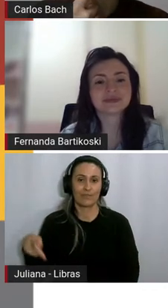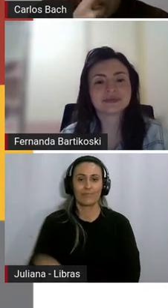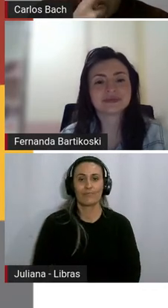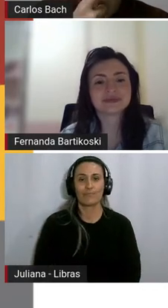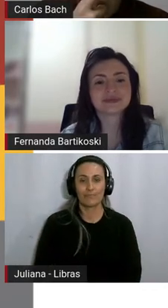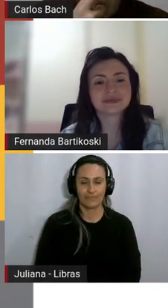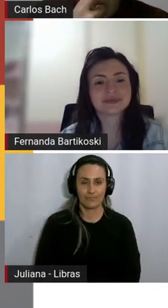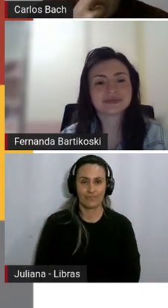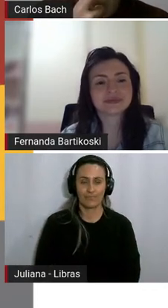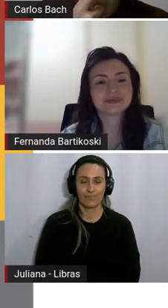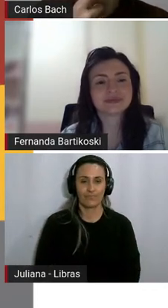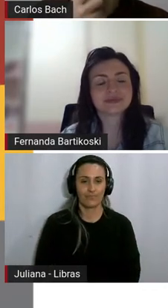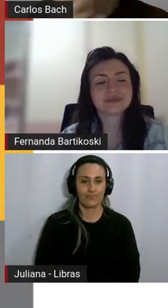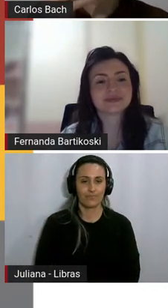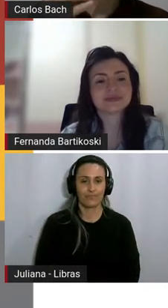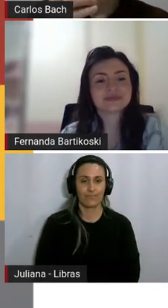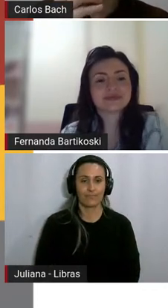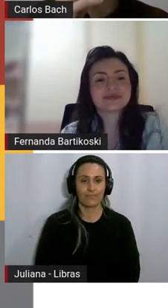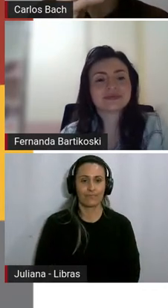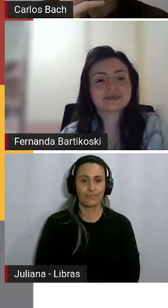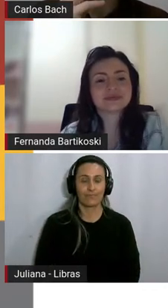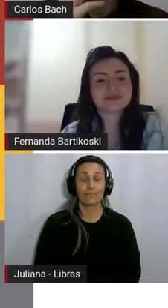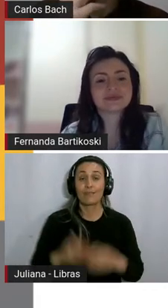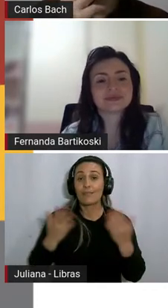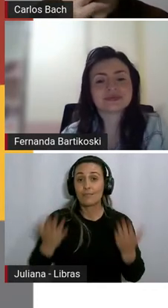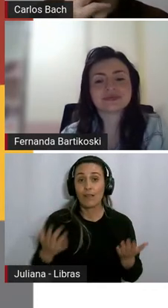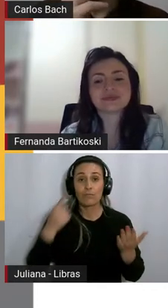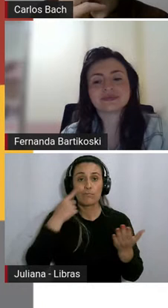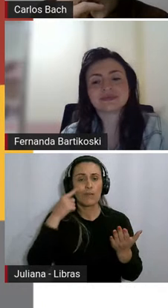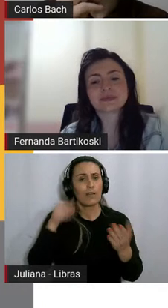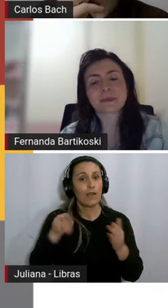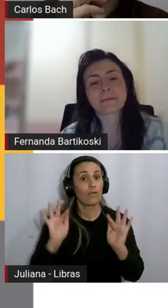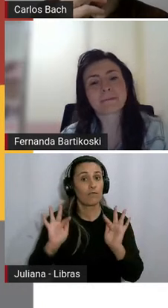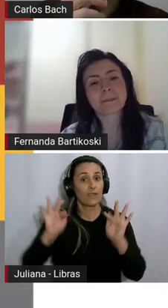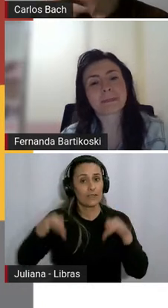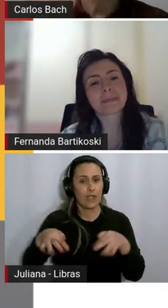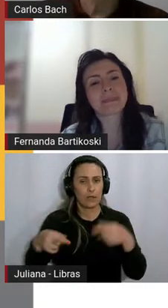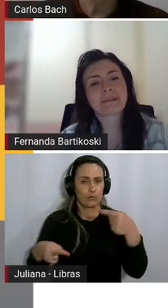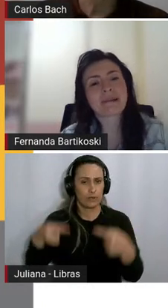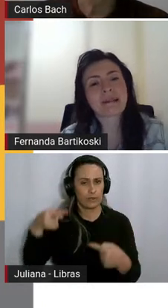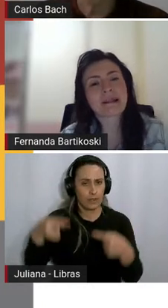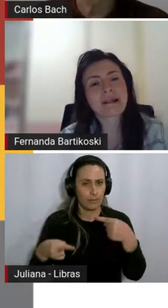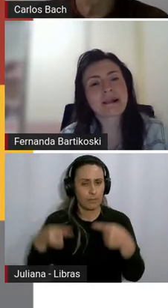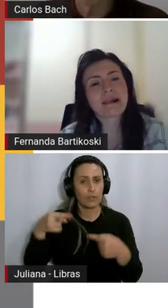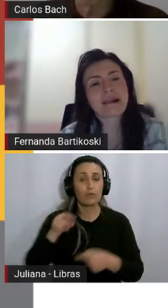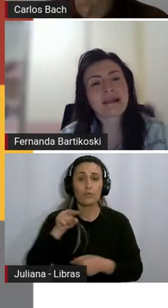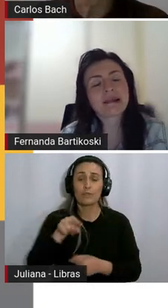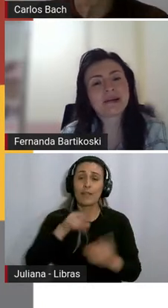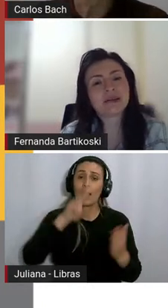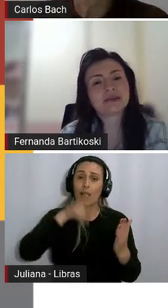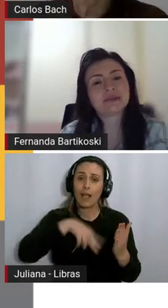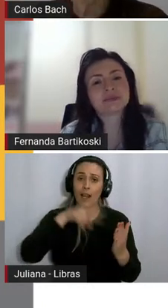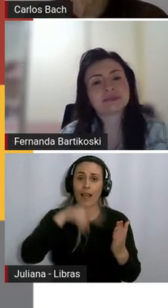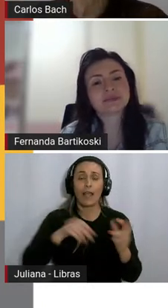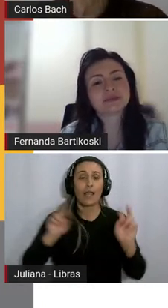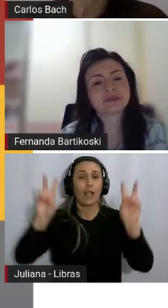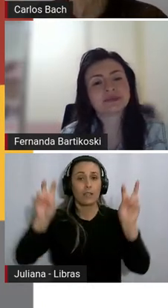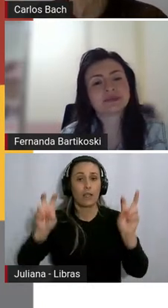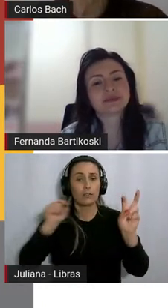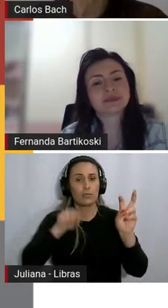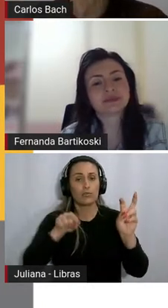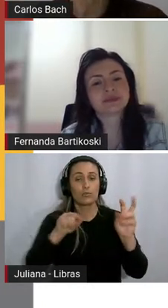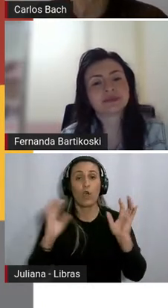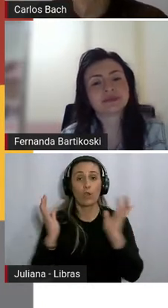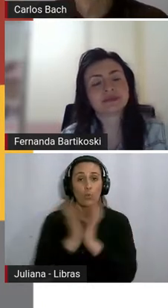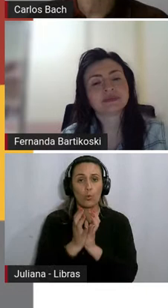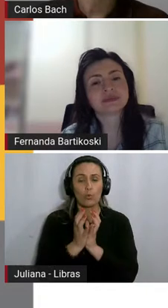pode passar ali então após esse debate leia para turma o título do texto de Fernando